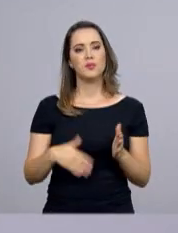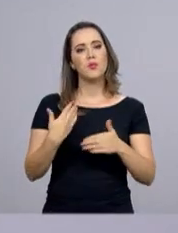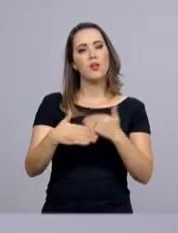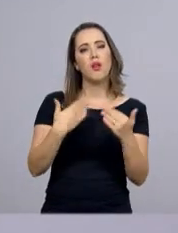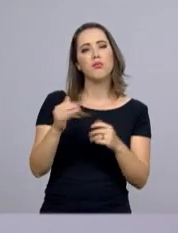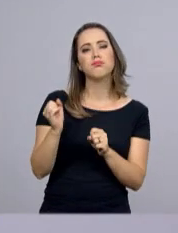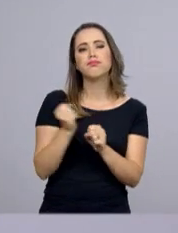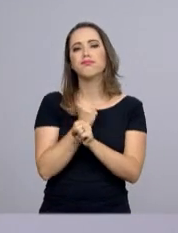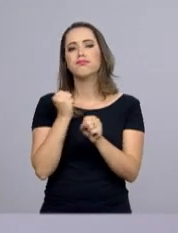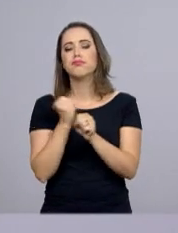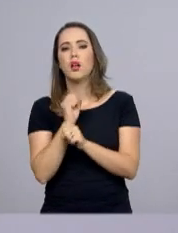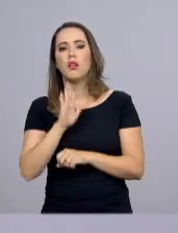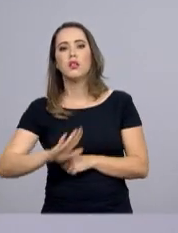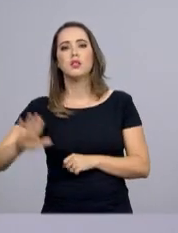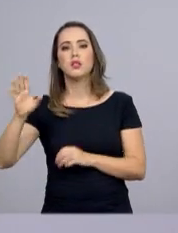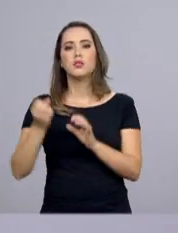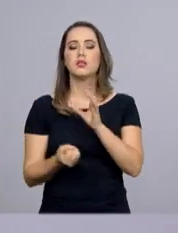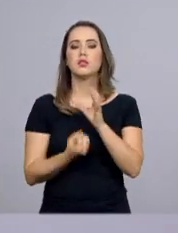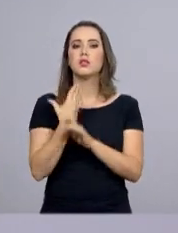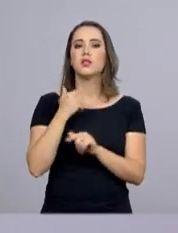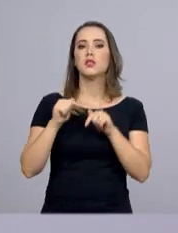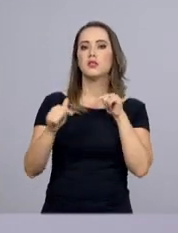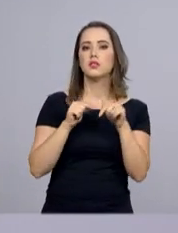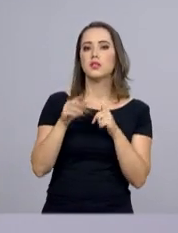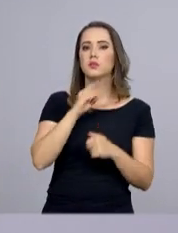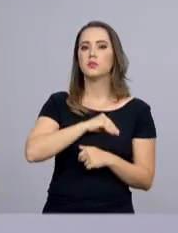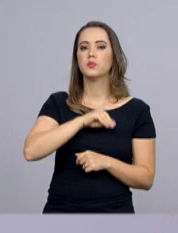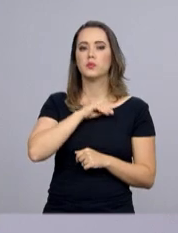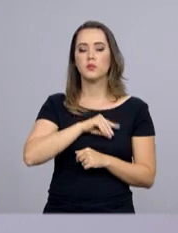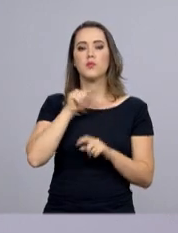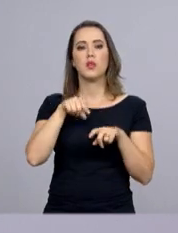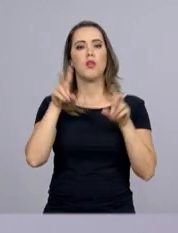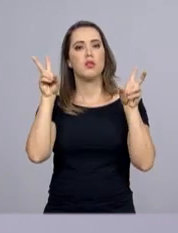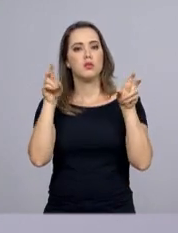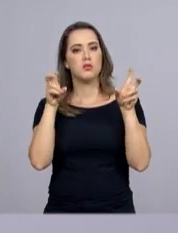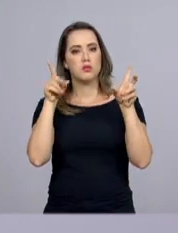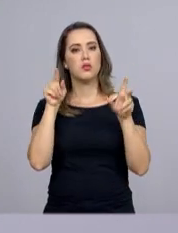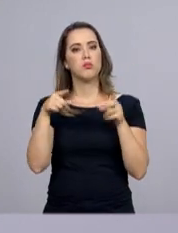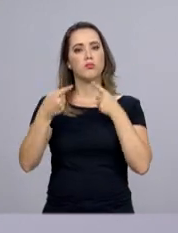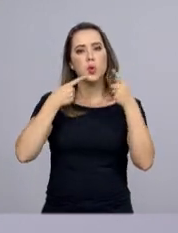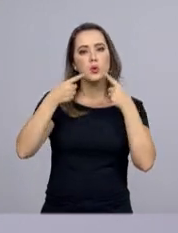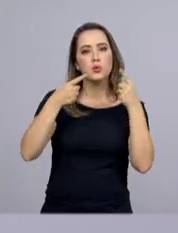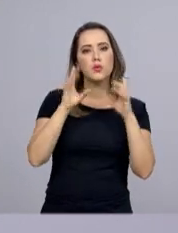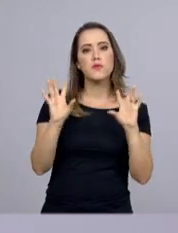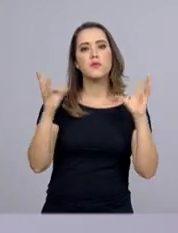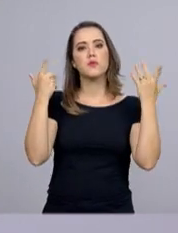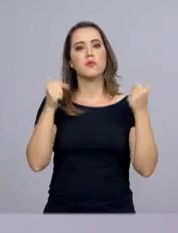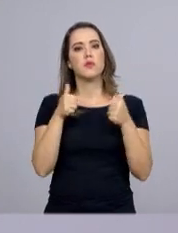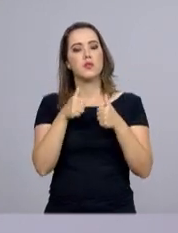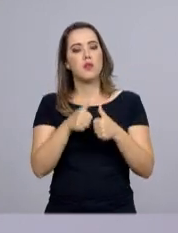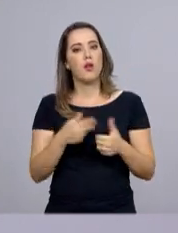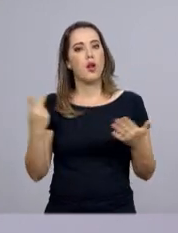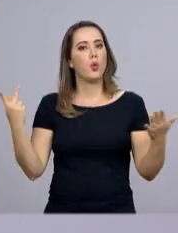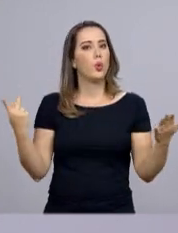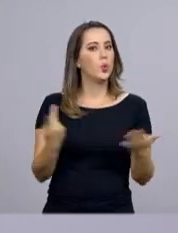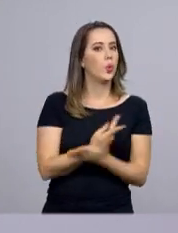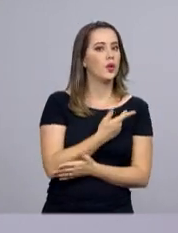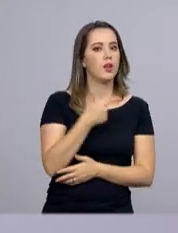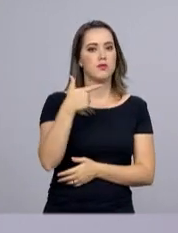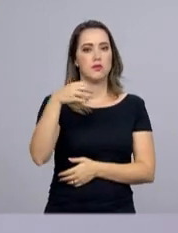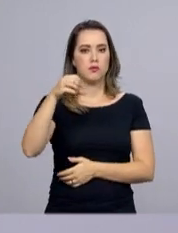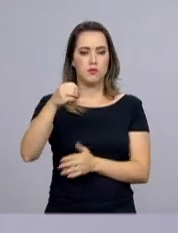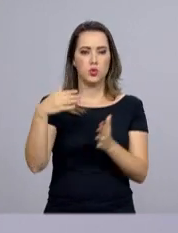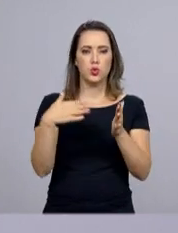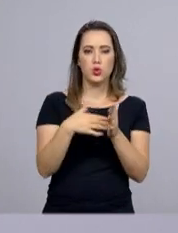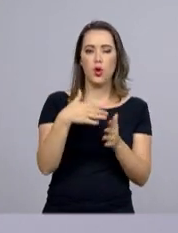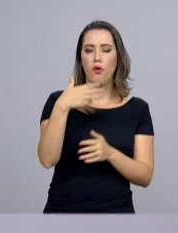Desenvolver a infraestrutura nacional, gerar emprego e renda. Esses temas serão debatidos em um evento que vai ser realizado nos dias